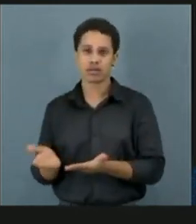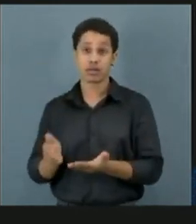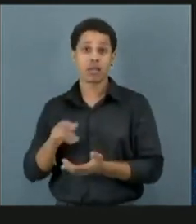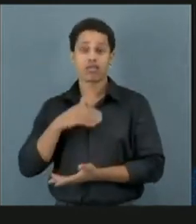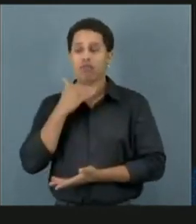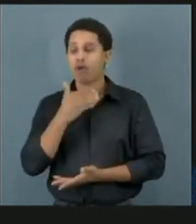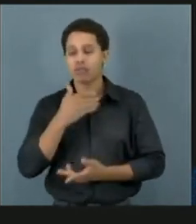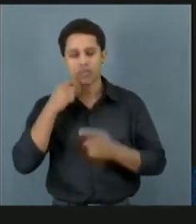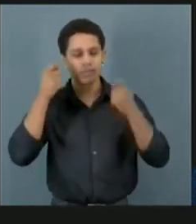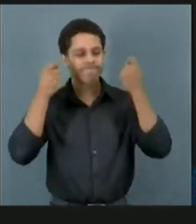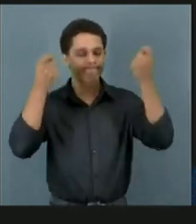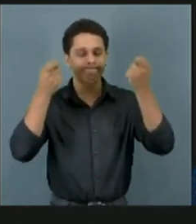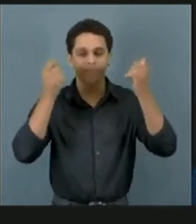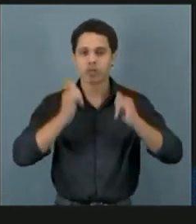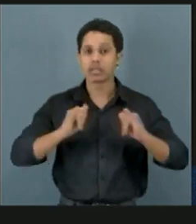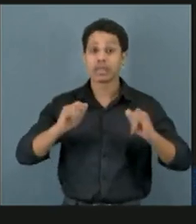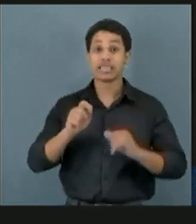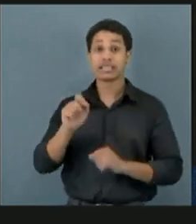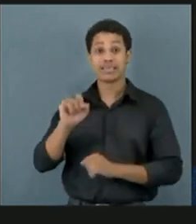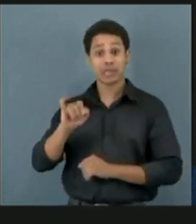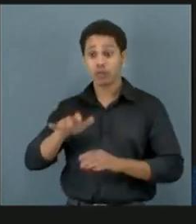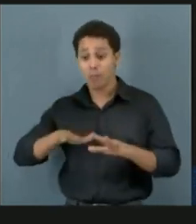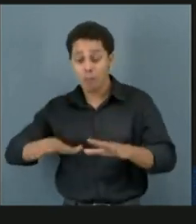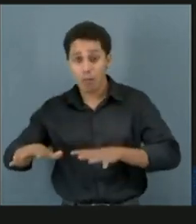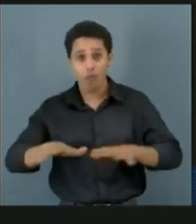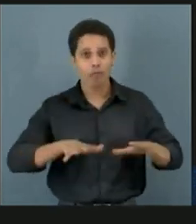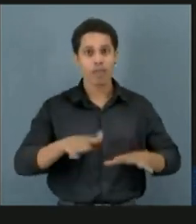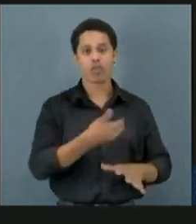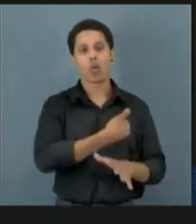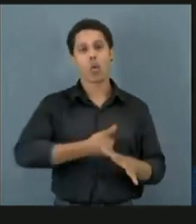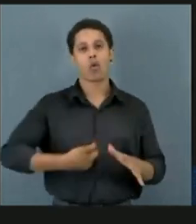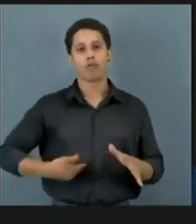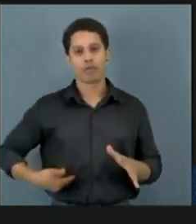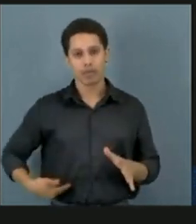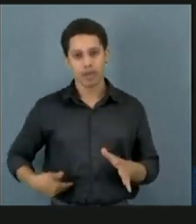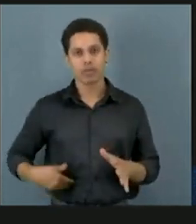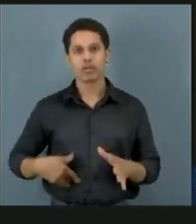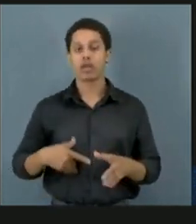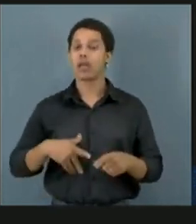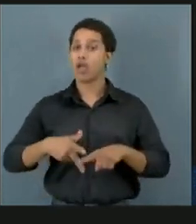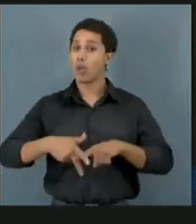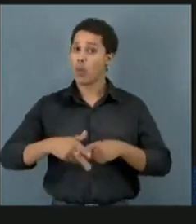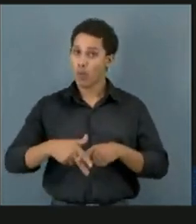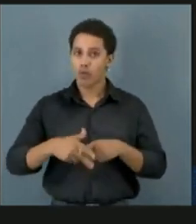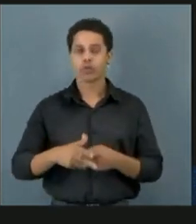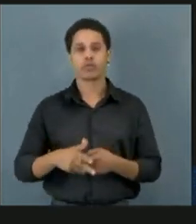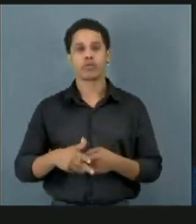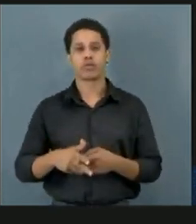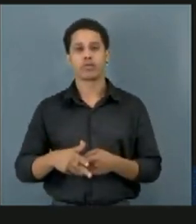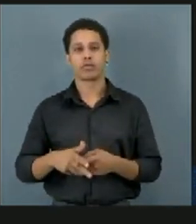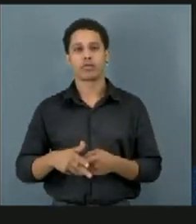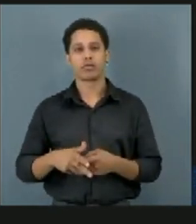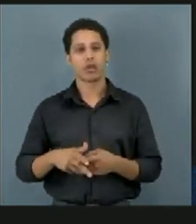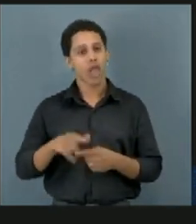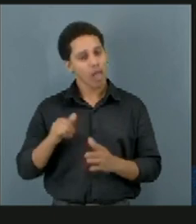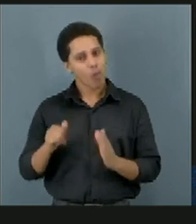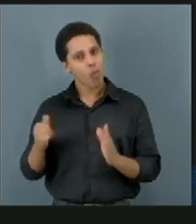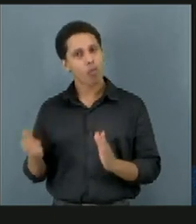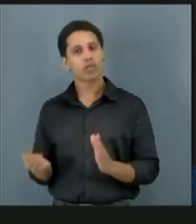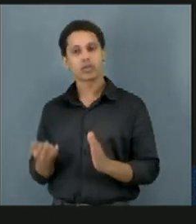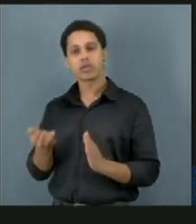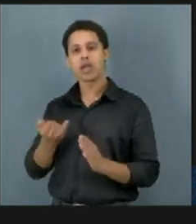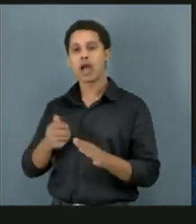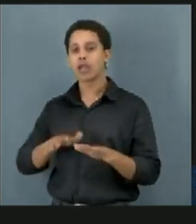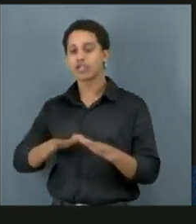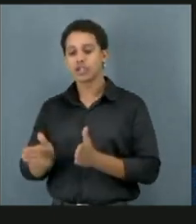campanhas se não tivermos ações governamentais que modifiquem essa possibilidade